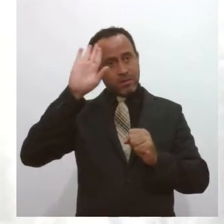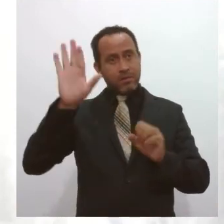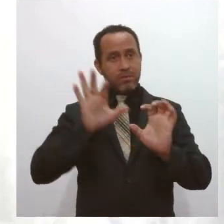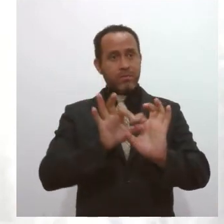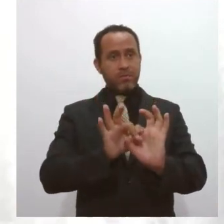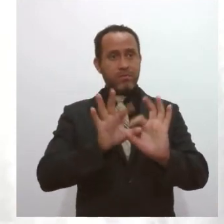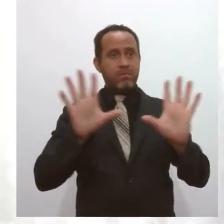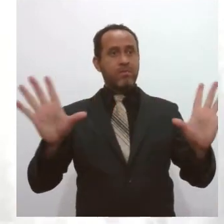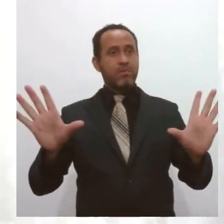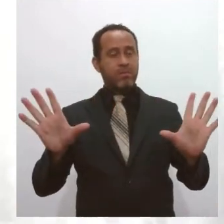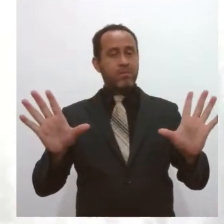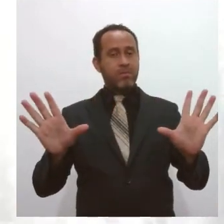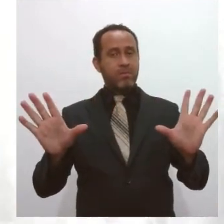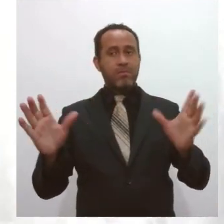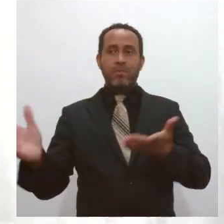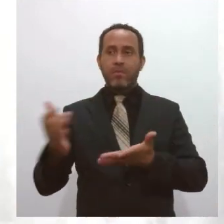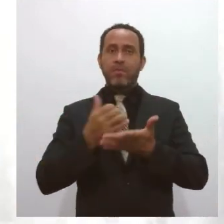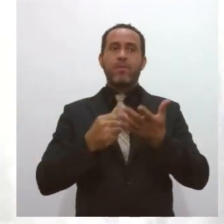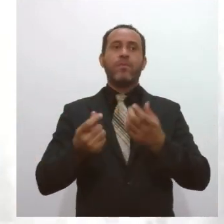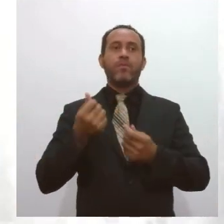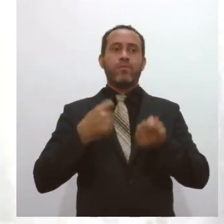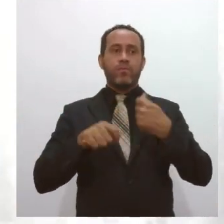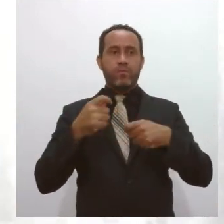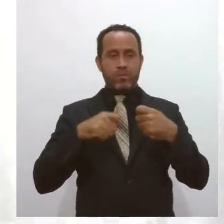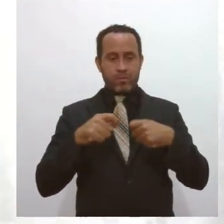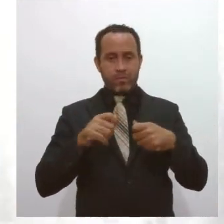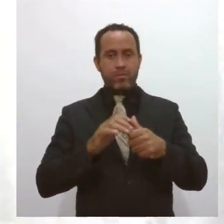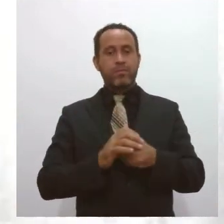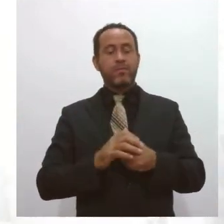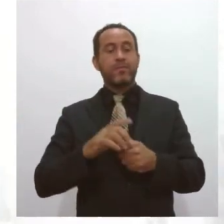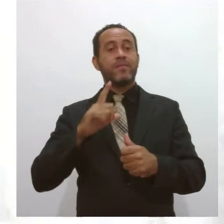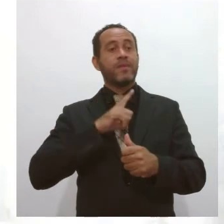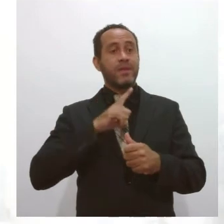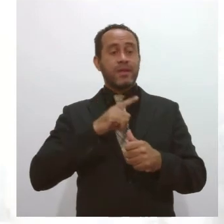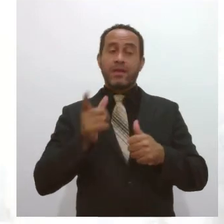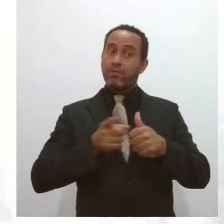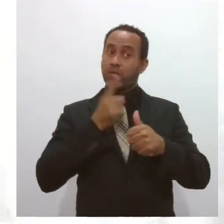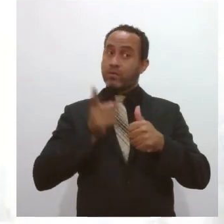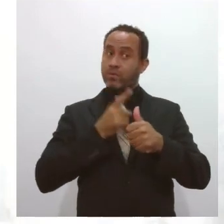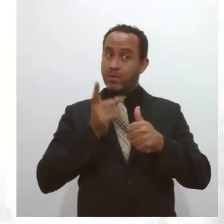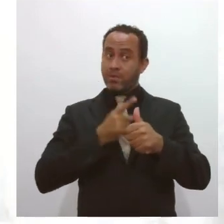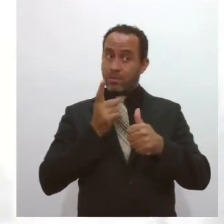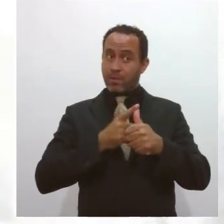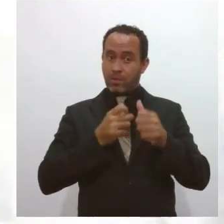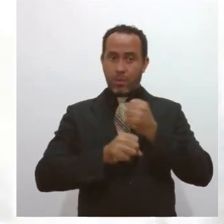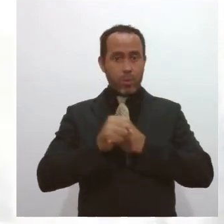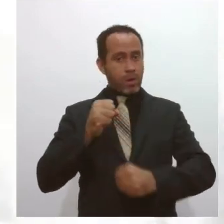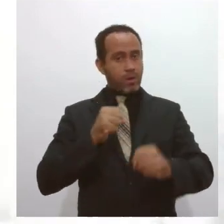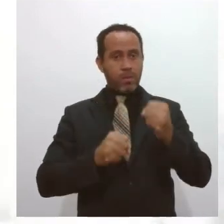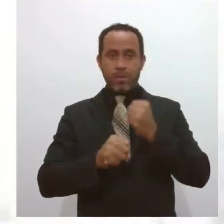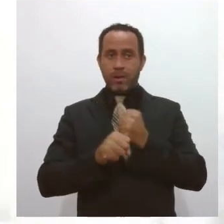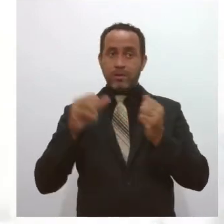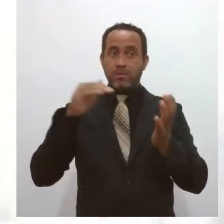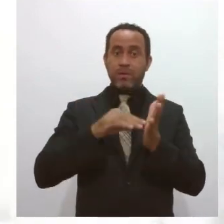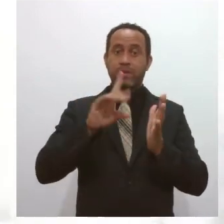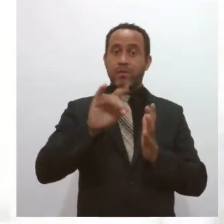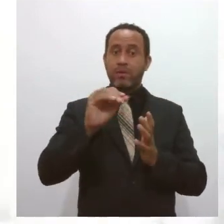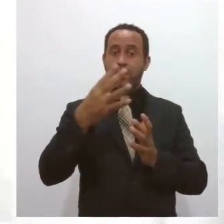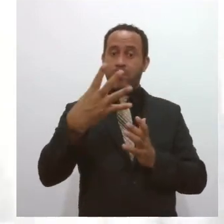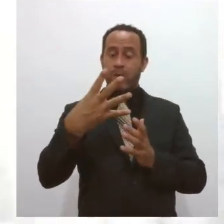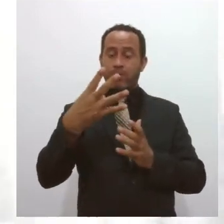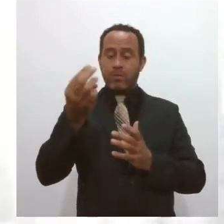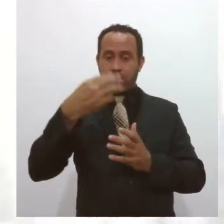da restituição do imposto de renda. Ou seja, quem declarar nos primeiros dias, no ano passado, foi até o dia 4 de março.